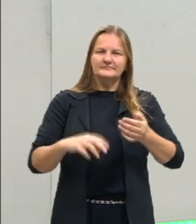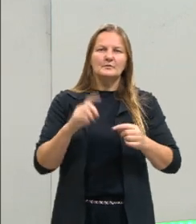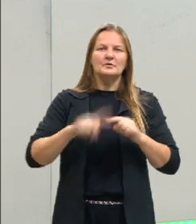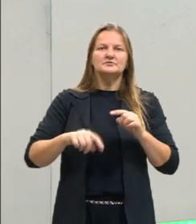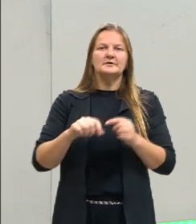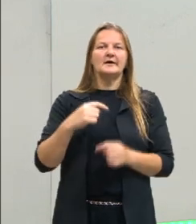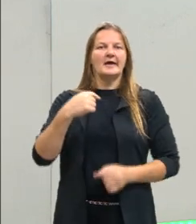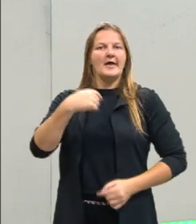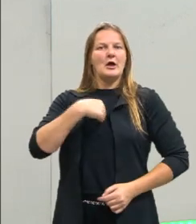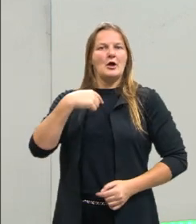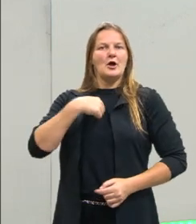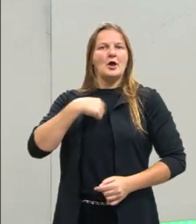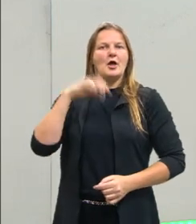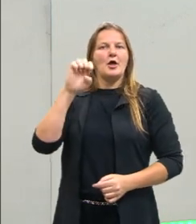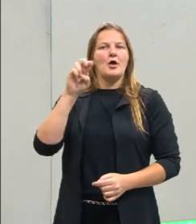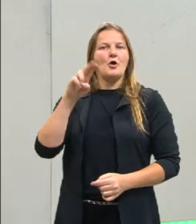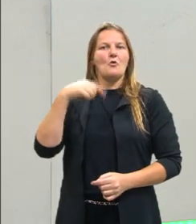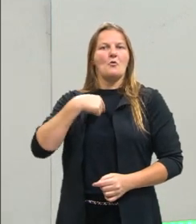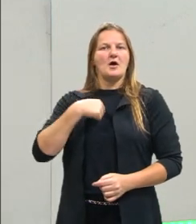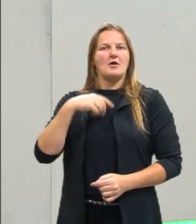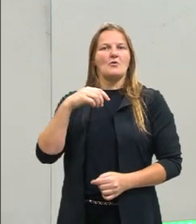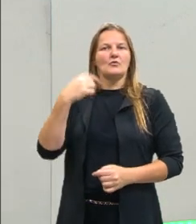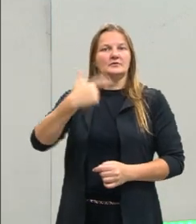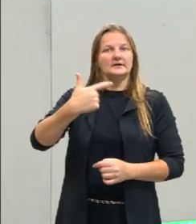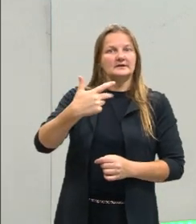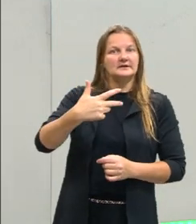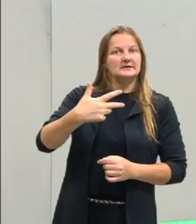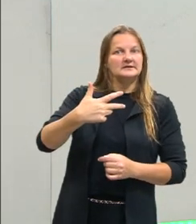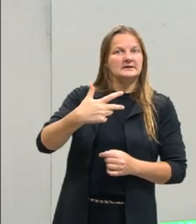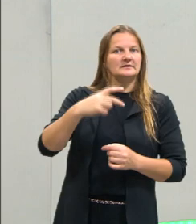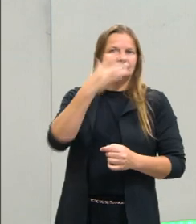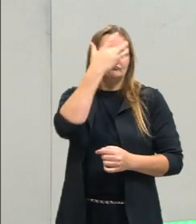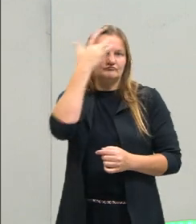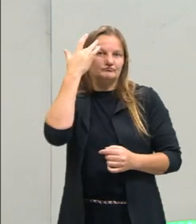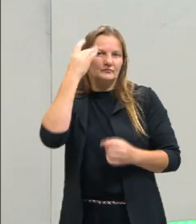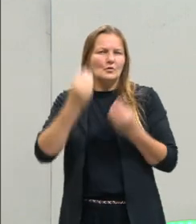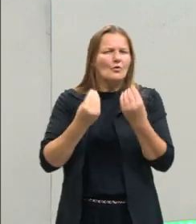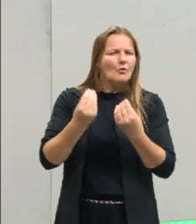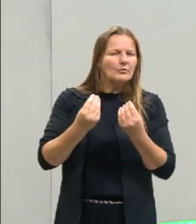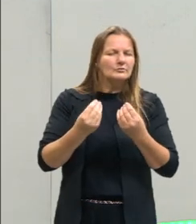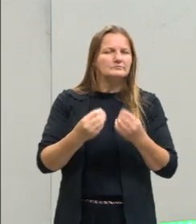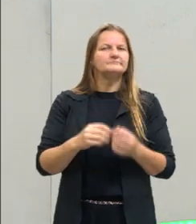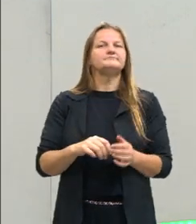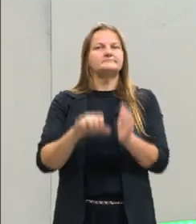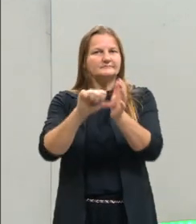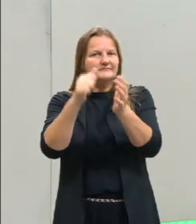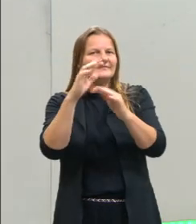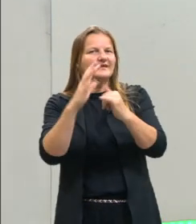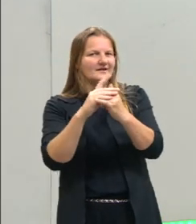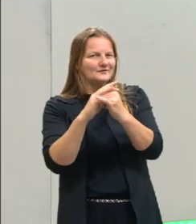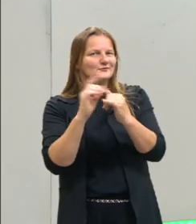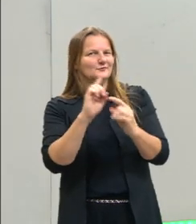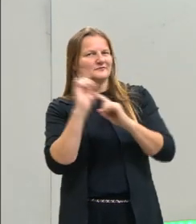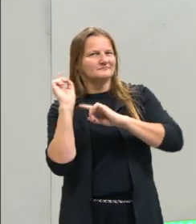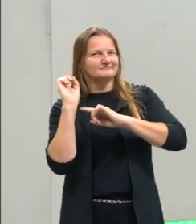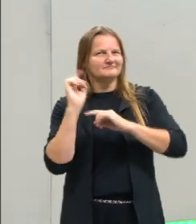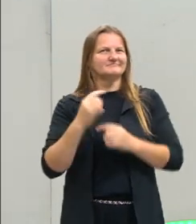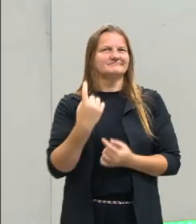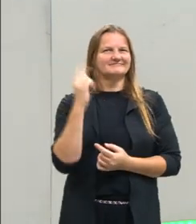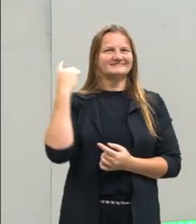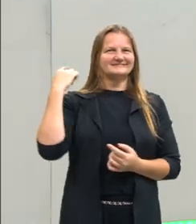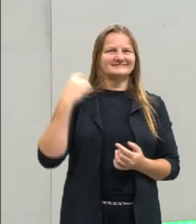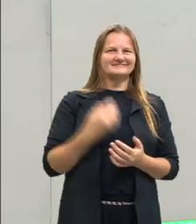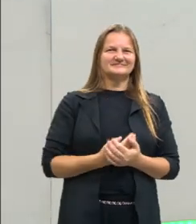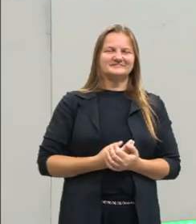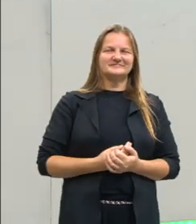em primeira pessoa, então como é que eu faço? Eu uso a terceira? O que é isso das pessoas? Está lá? A gente sempre tem que retomar. Esses